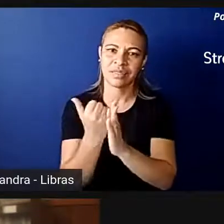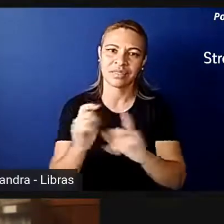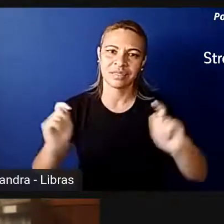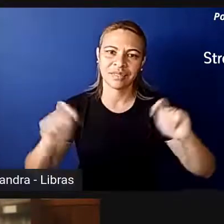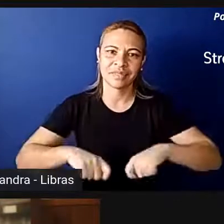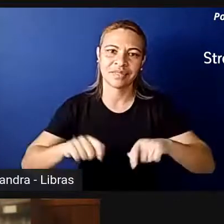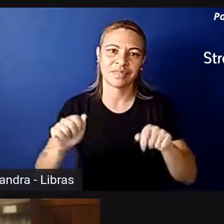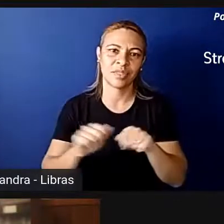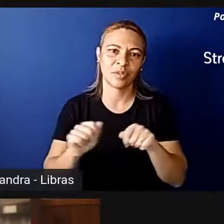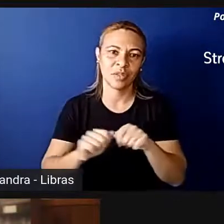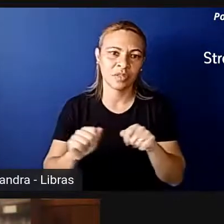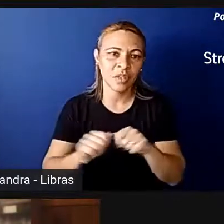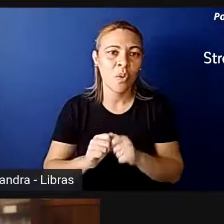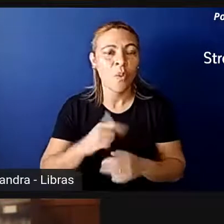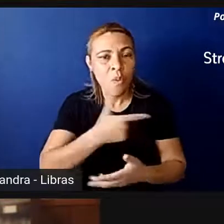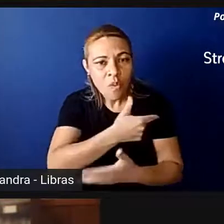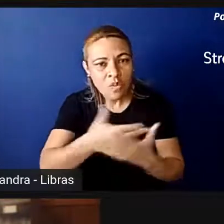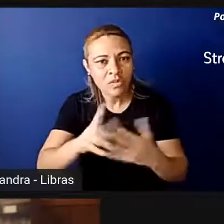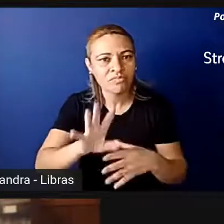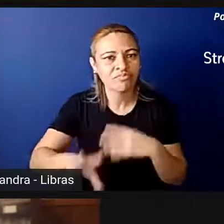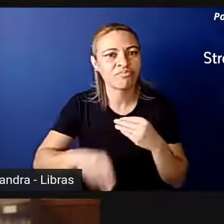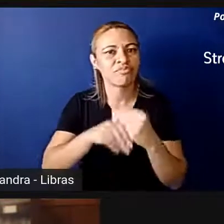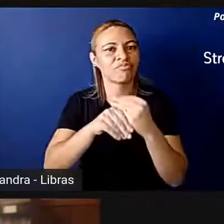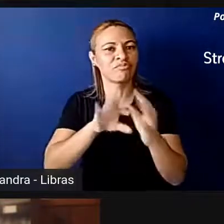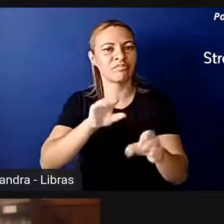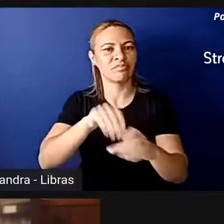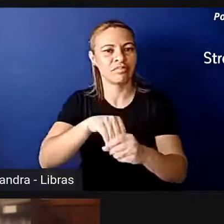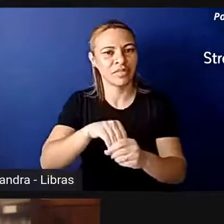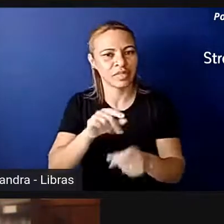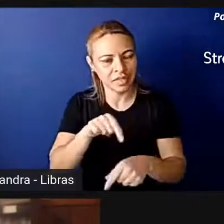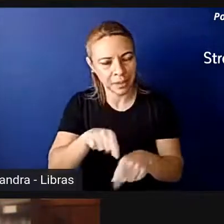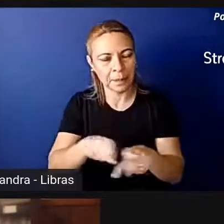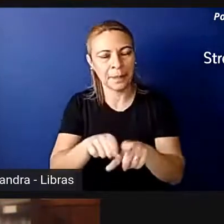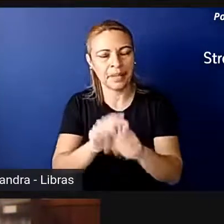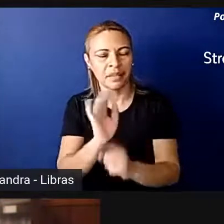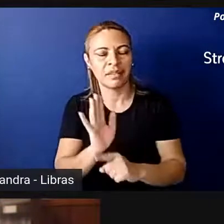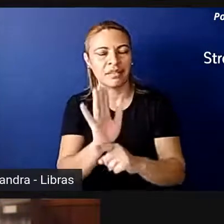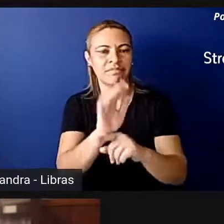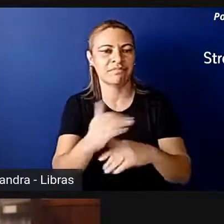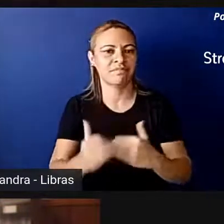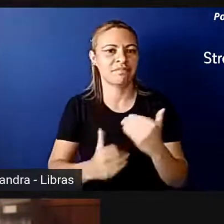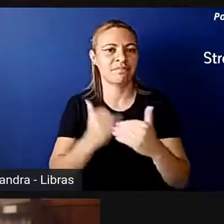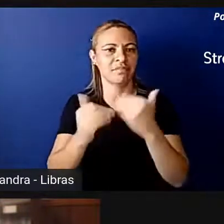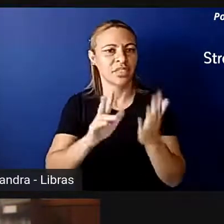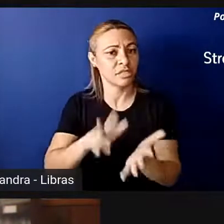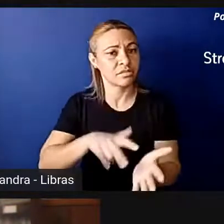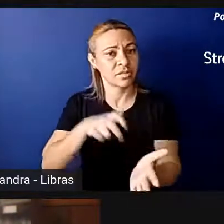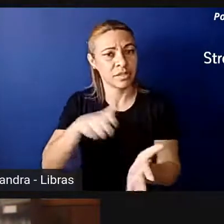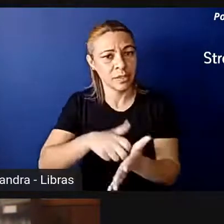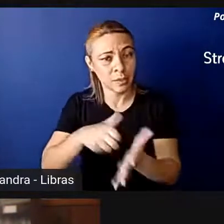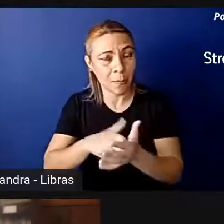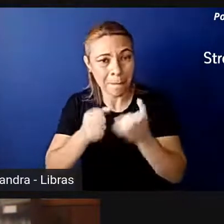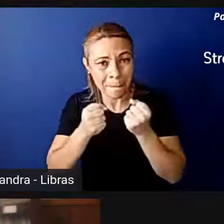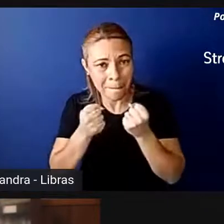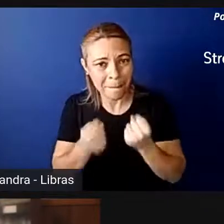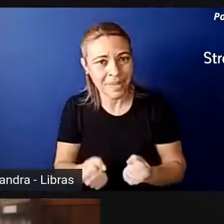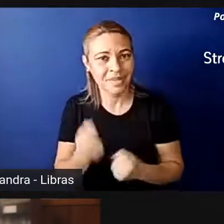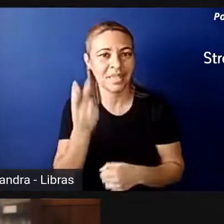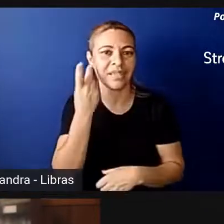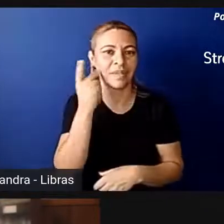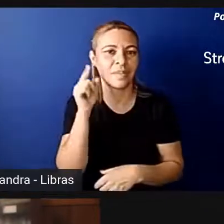sanções, outras medidas podem ser implementadas com outras sanções, e sanções pesadas para os partidos, para que a gente realmente